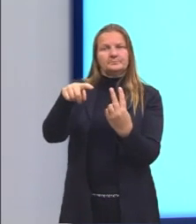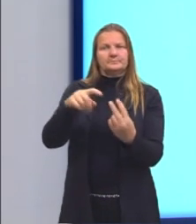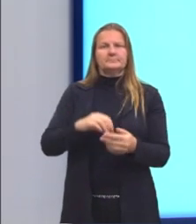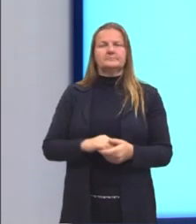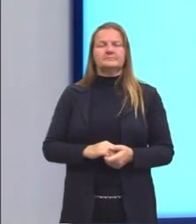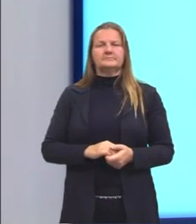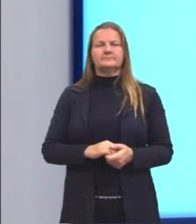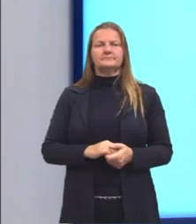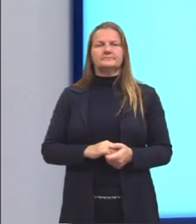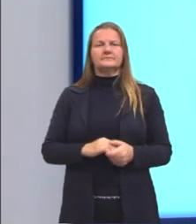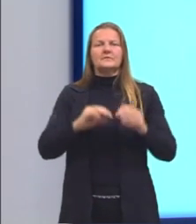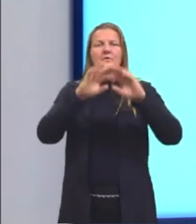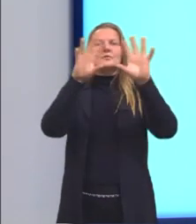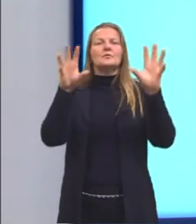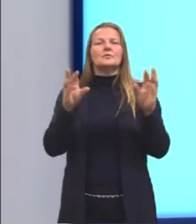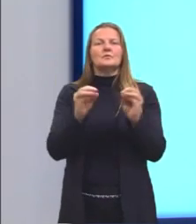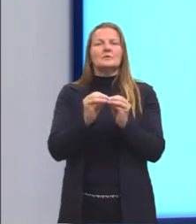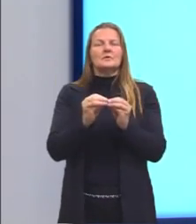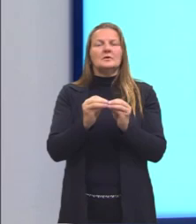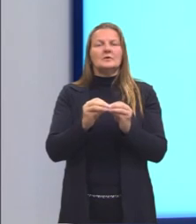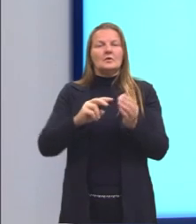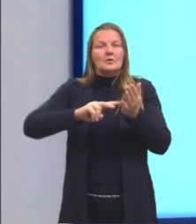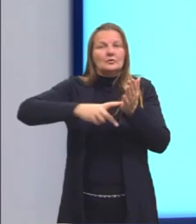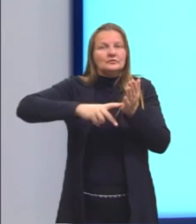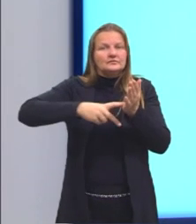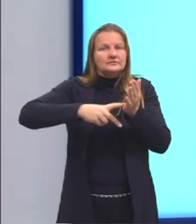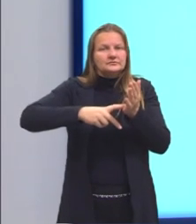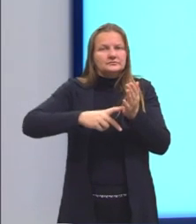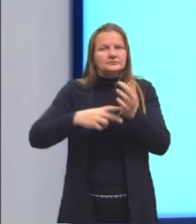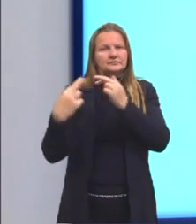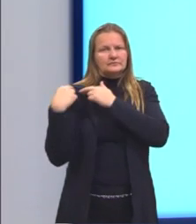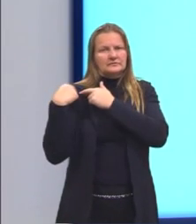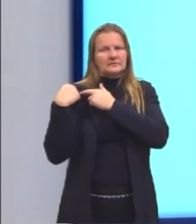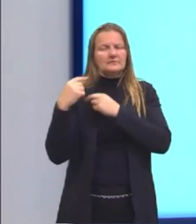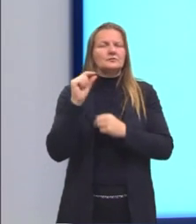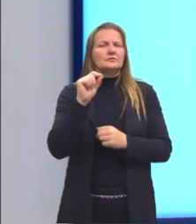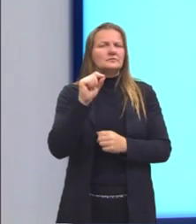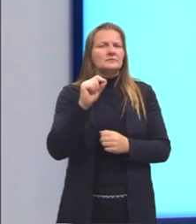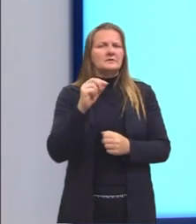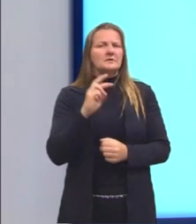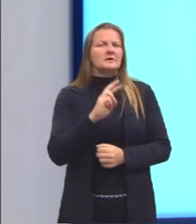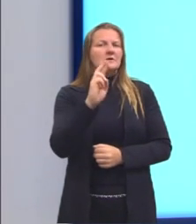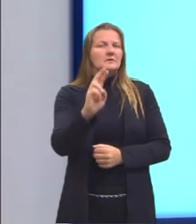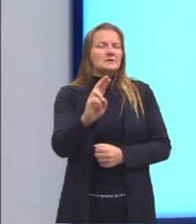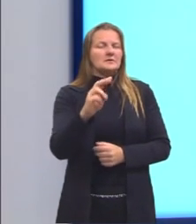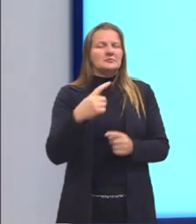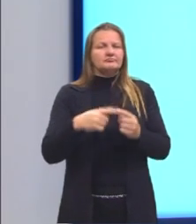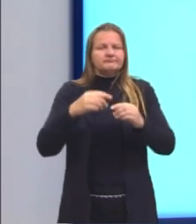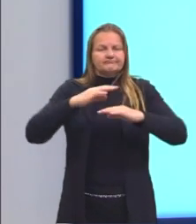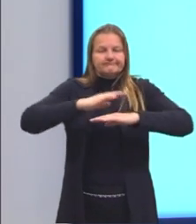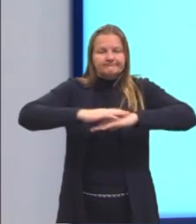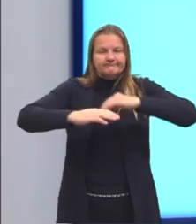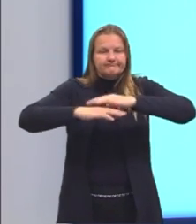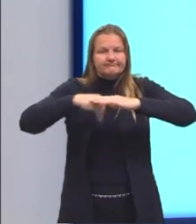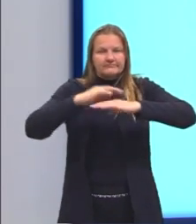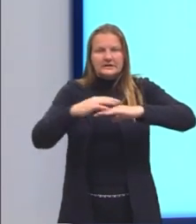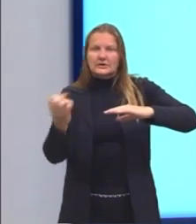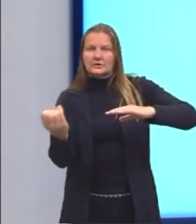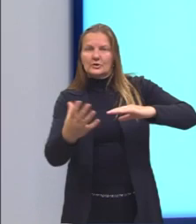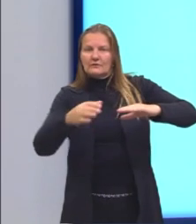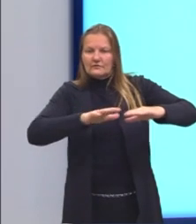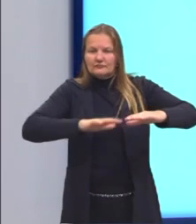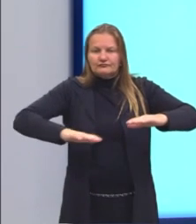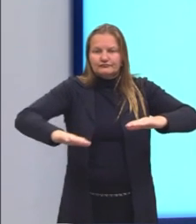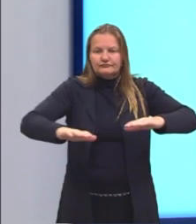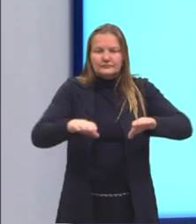A conclusão correta que o síndico deverá chegar, considerando a nova área ser pavimentada, é de que o